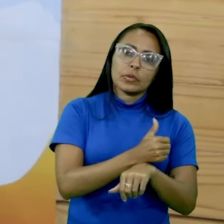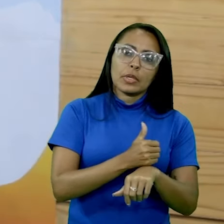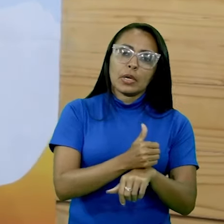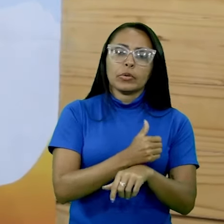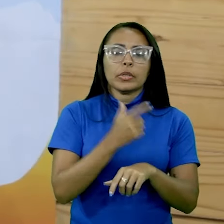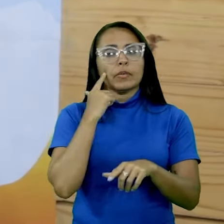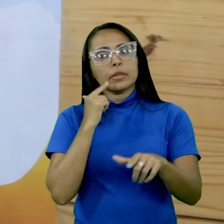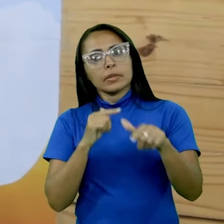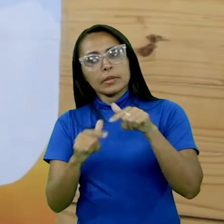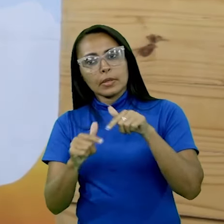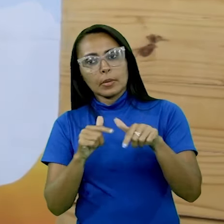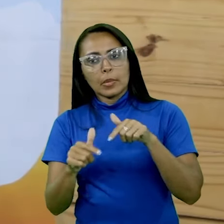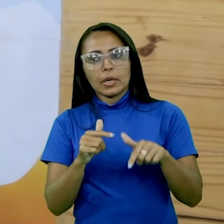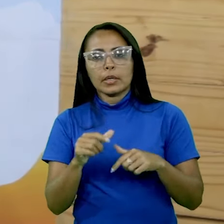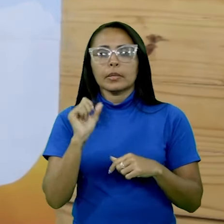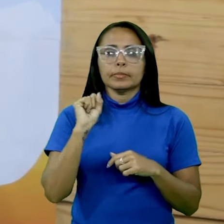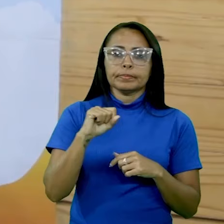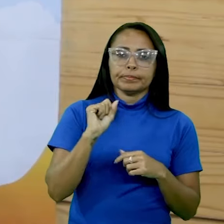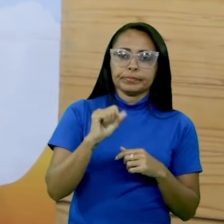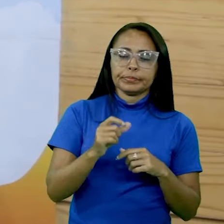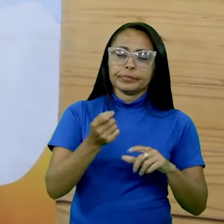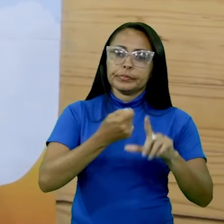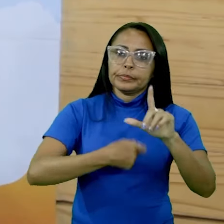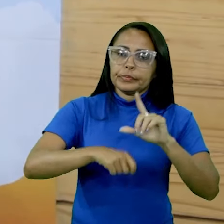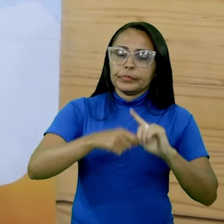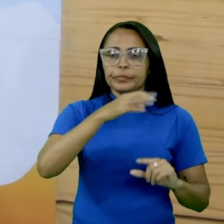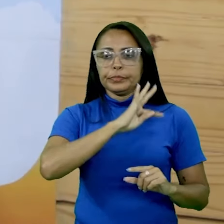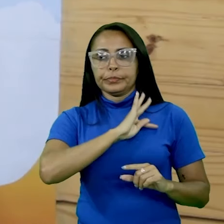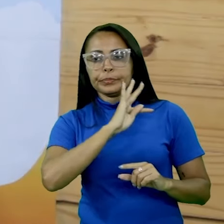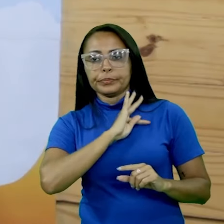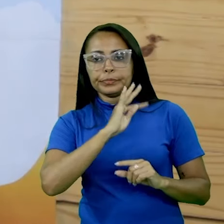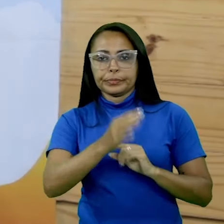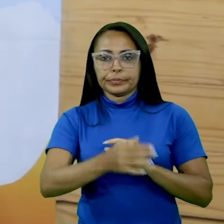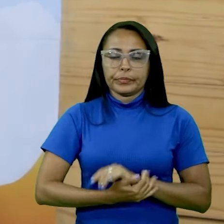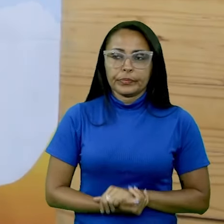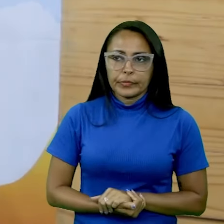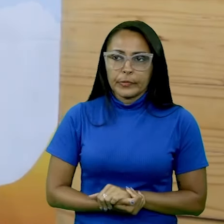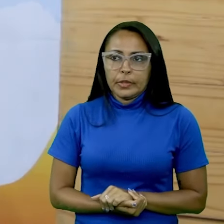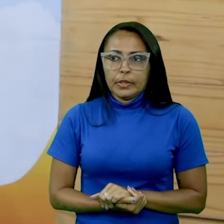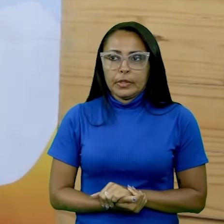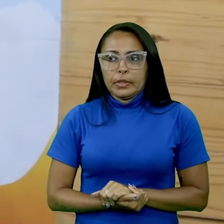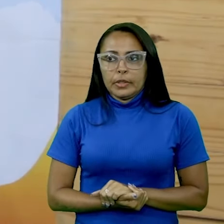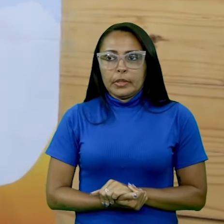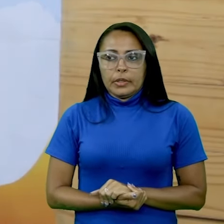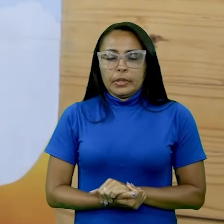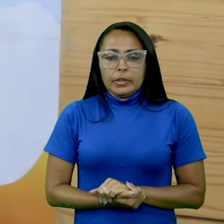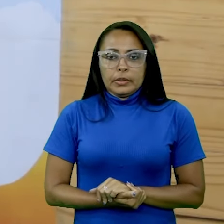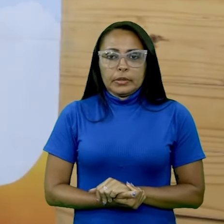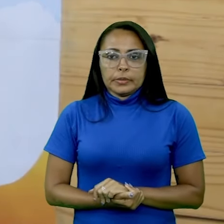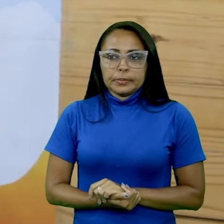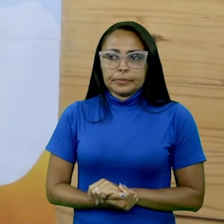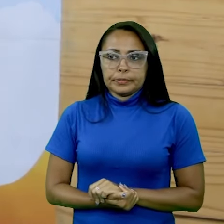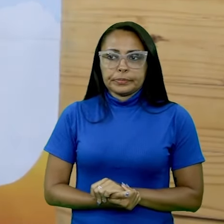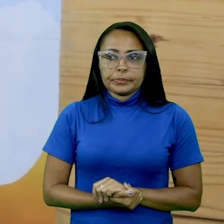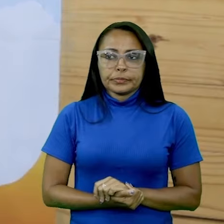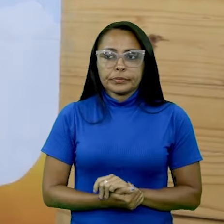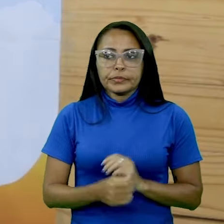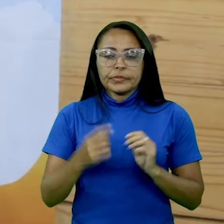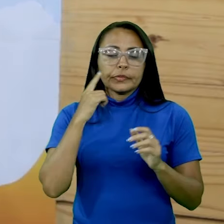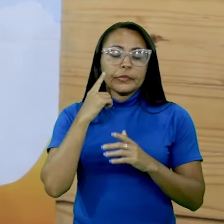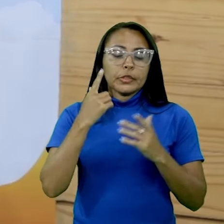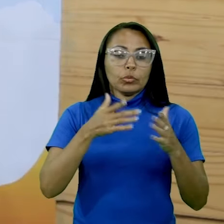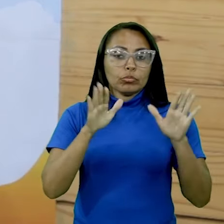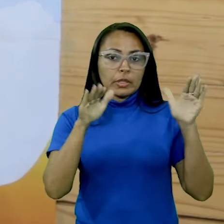como é seu caso, técnico em logística, motivá-lo, treiná-lo, para que ele se torne um profissional específico de uma